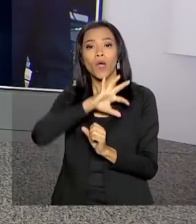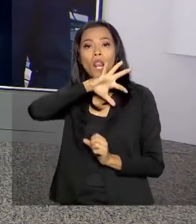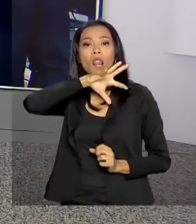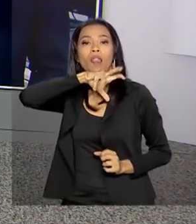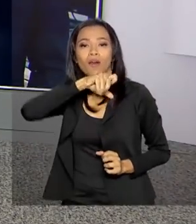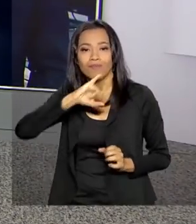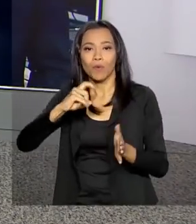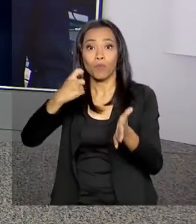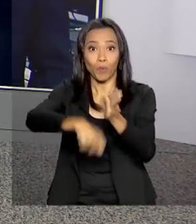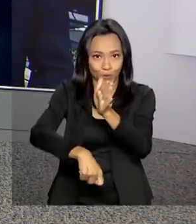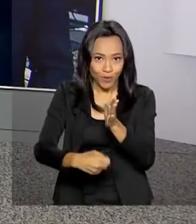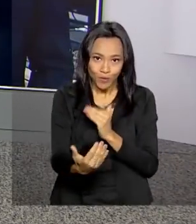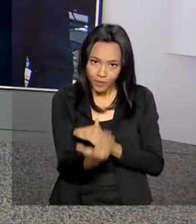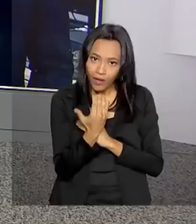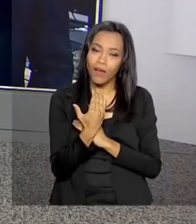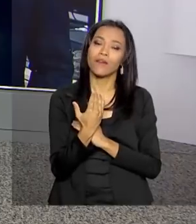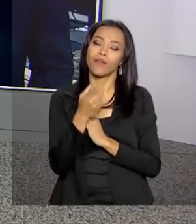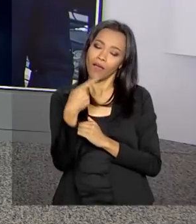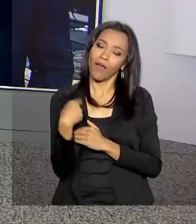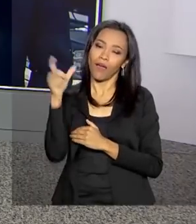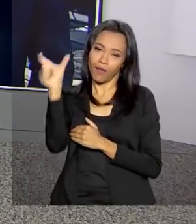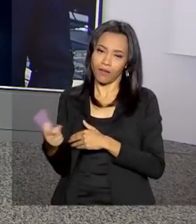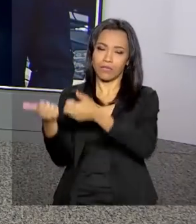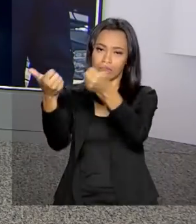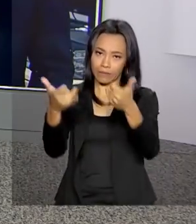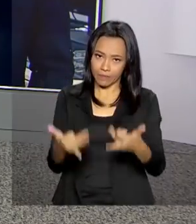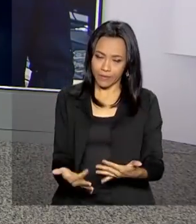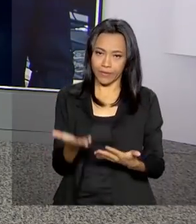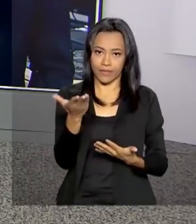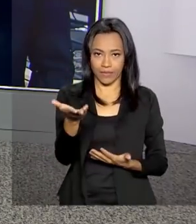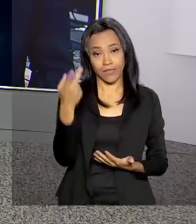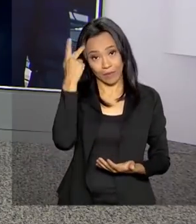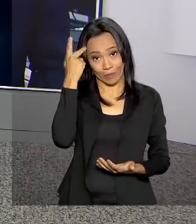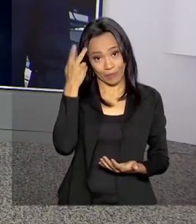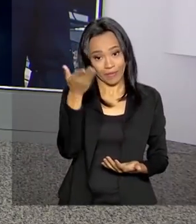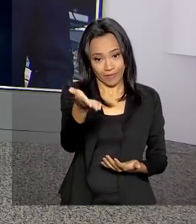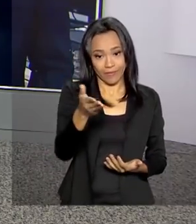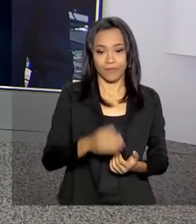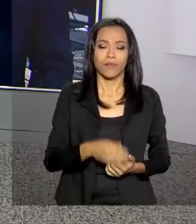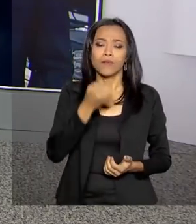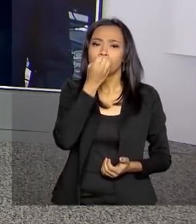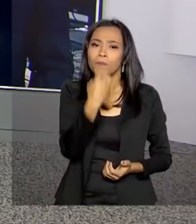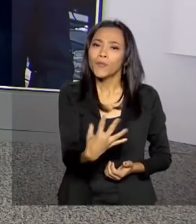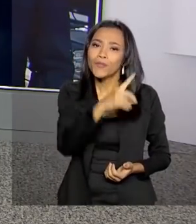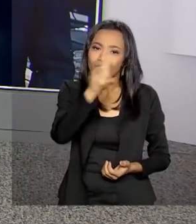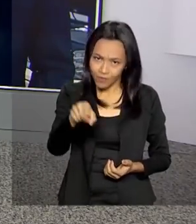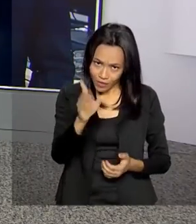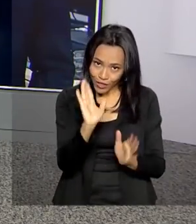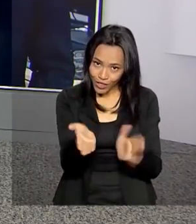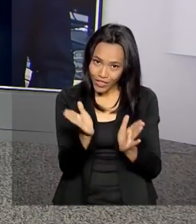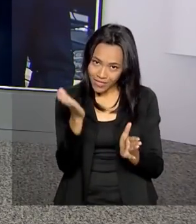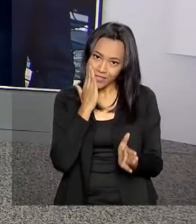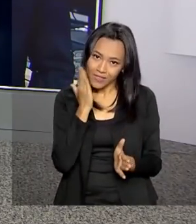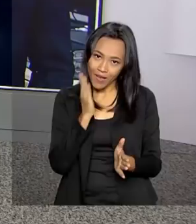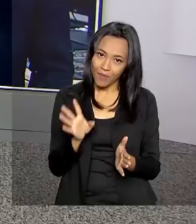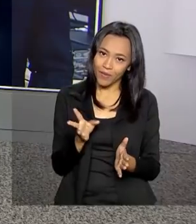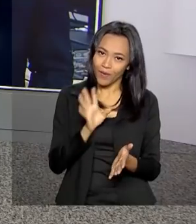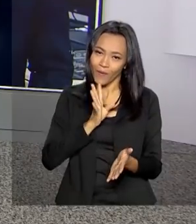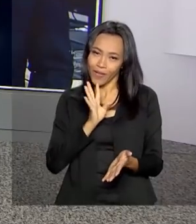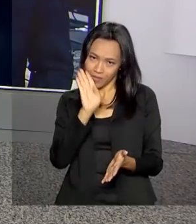Quem conta essa história pra gente é o repórter Ricardo Ferraz. Vamos então até a nossa redação em São Paulo. Oi Ricardo, bom dia. Você também já domina esse mundo?